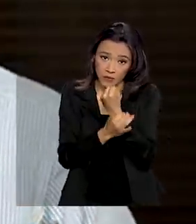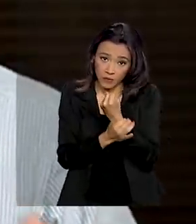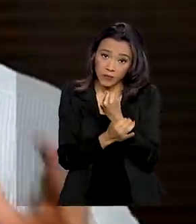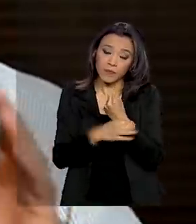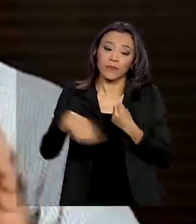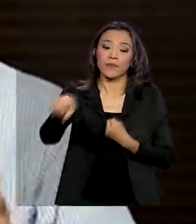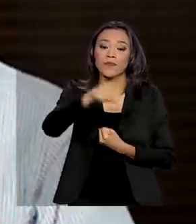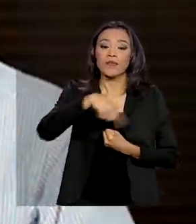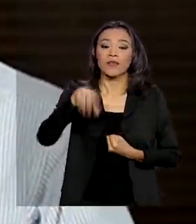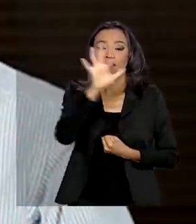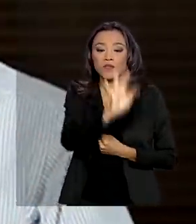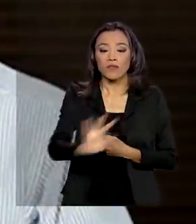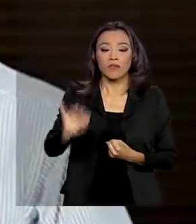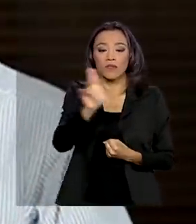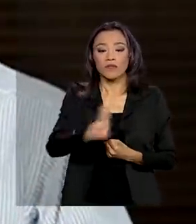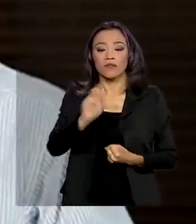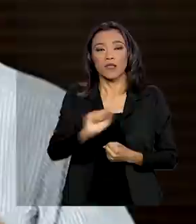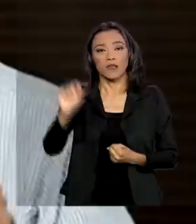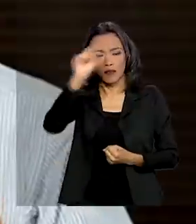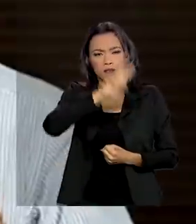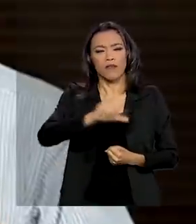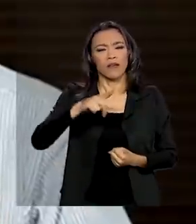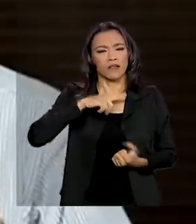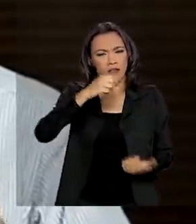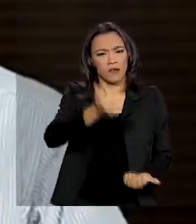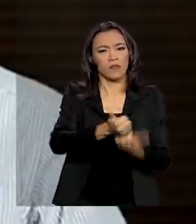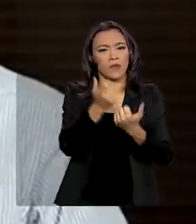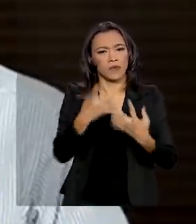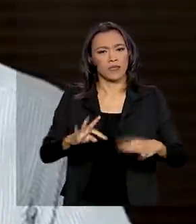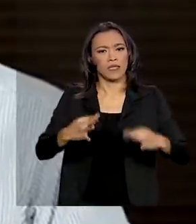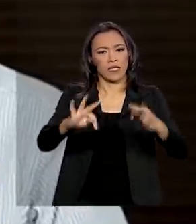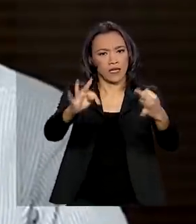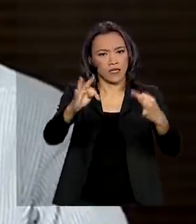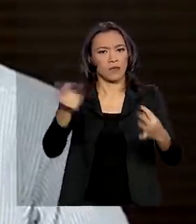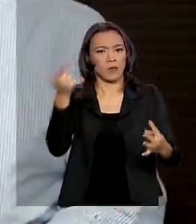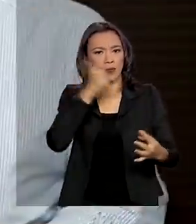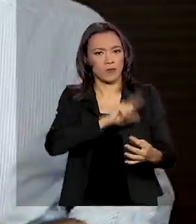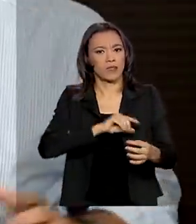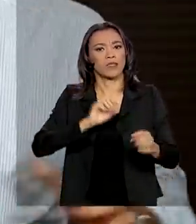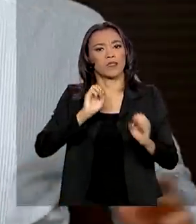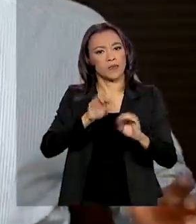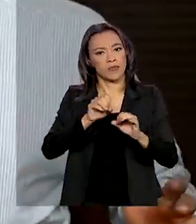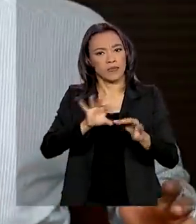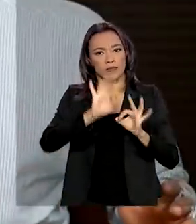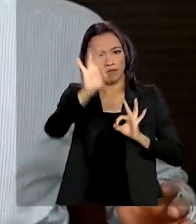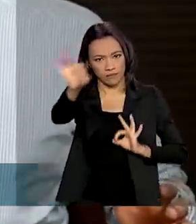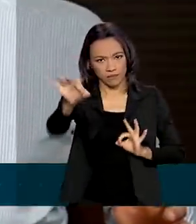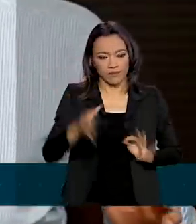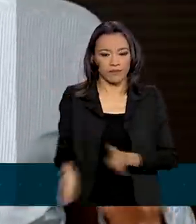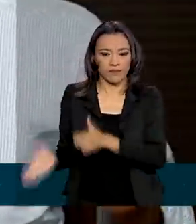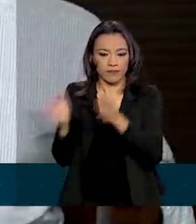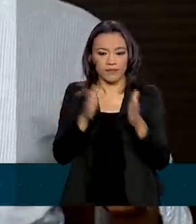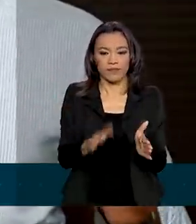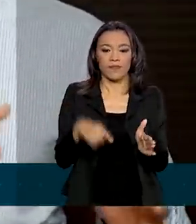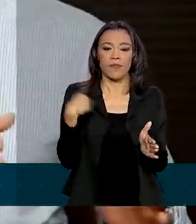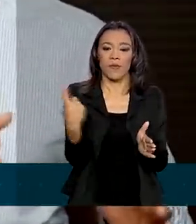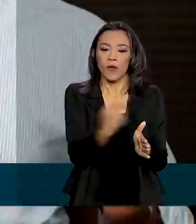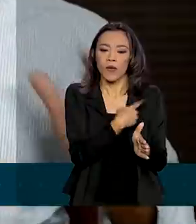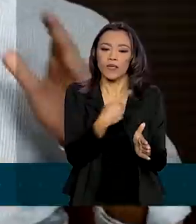instituições terão recursos técnicos para viabilizar o ensino à distância. Estamos disponibilizando,